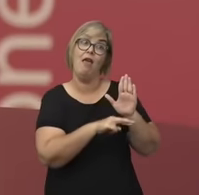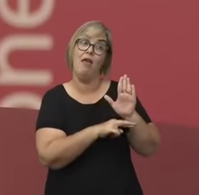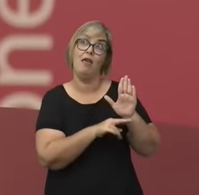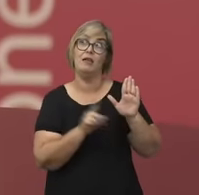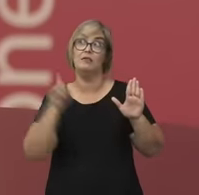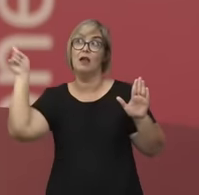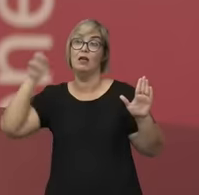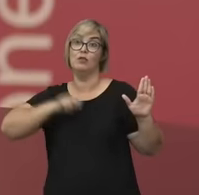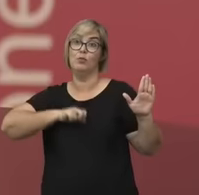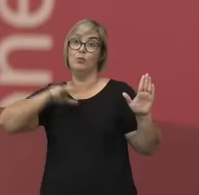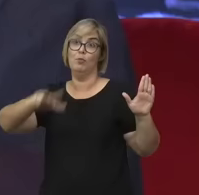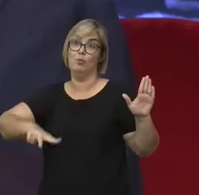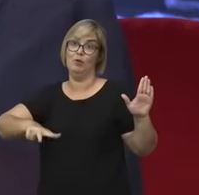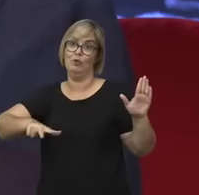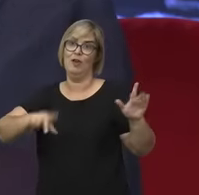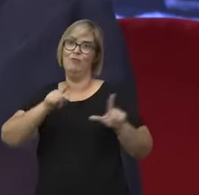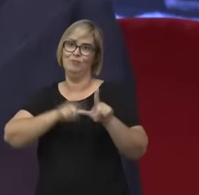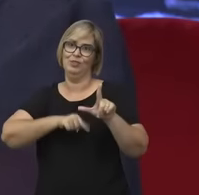Portuguesa de Letras.